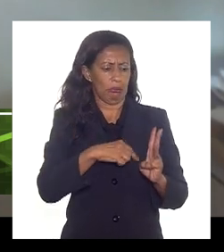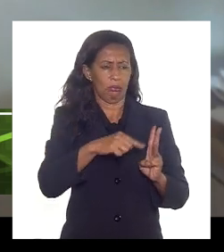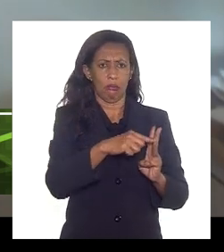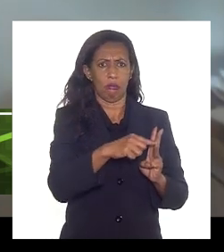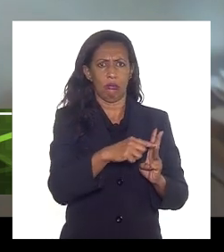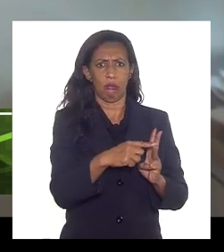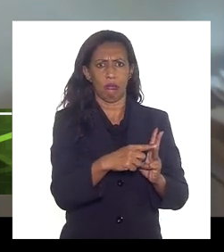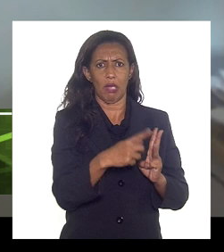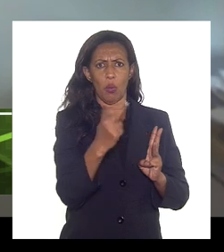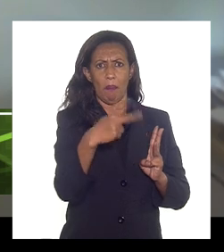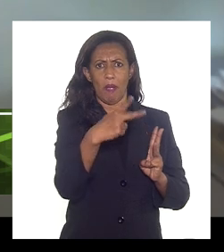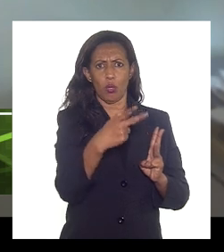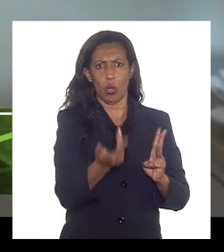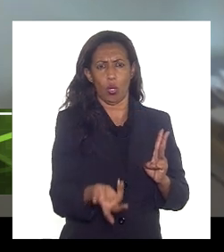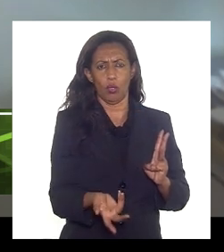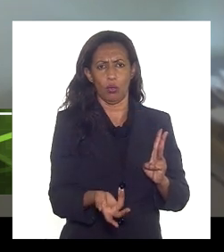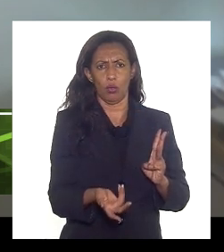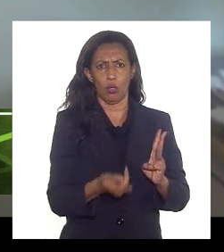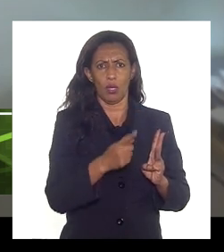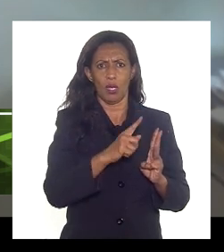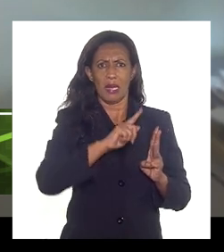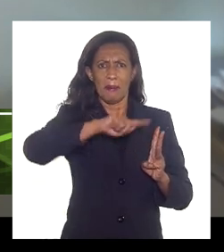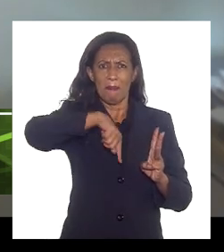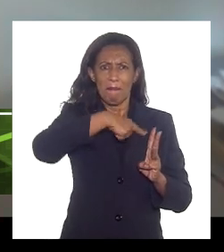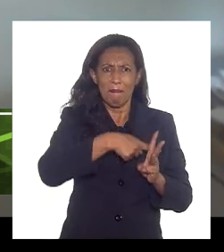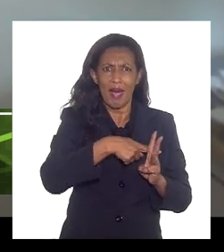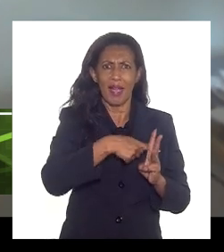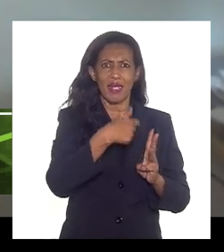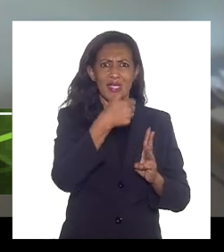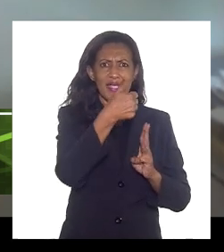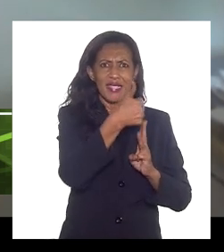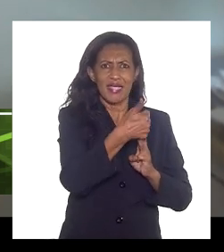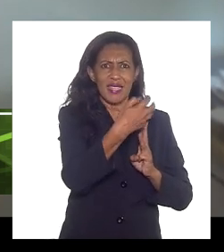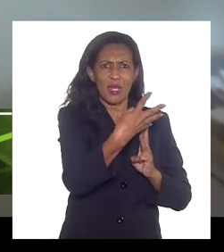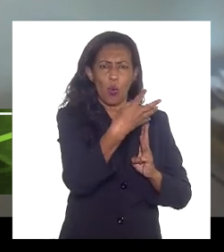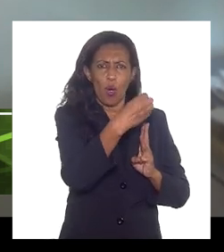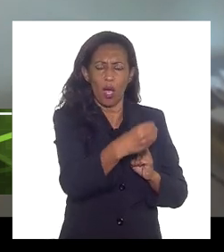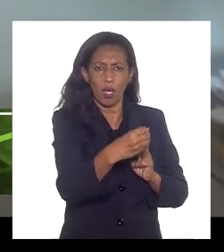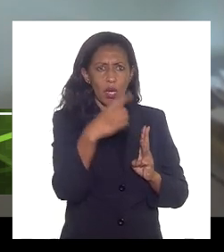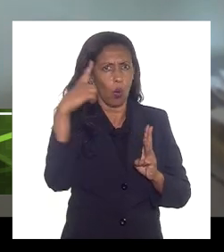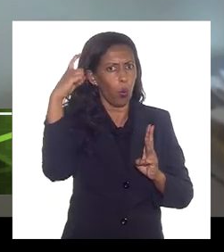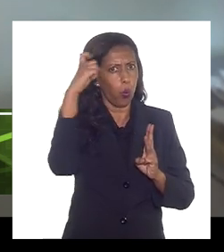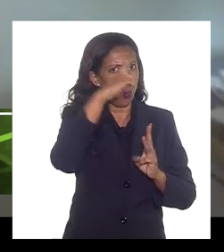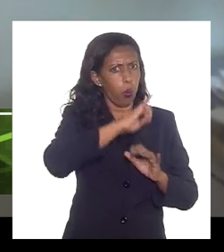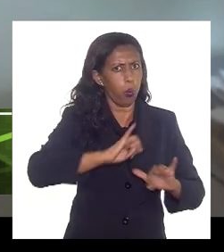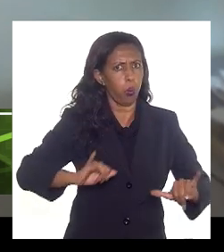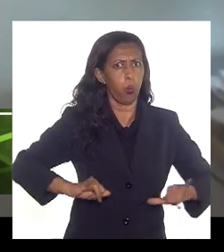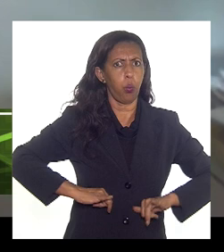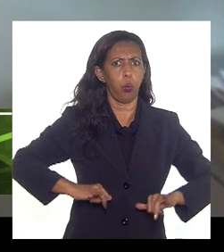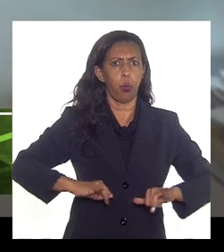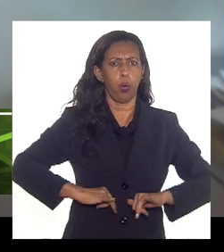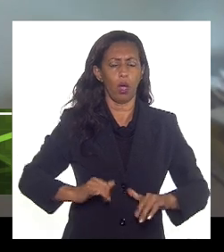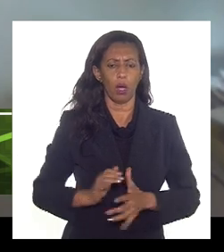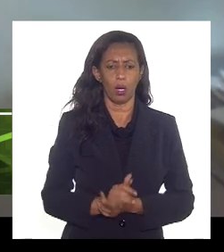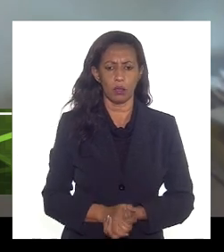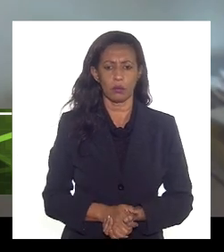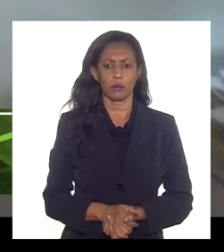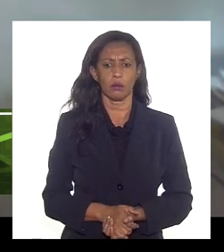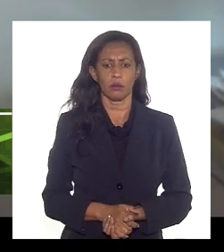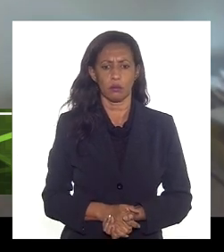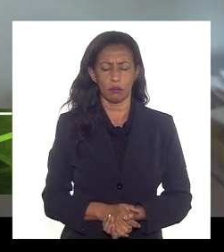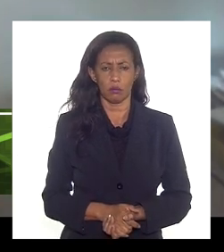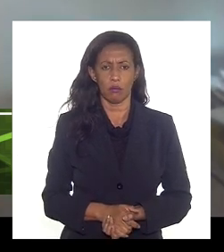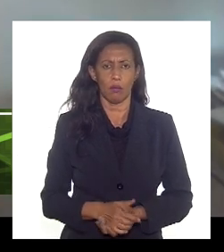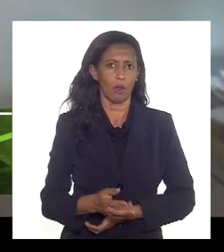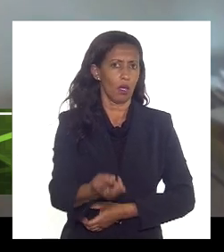ele passou a gastar mais 140 reais foi uma pancada de 40% aí